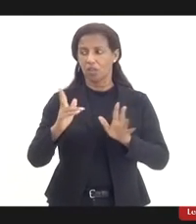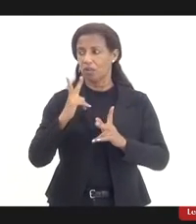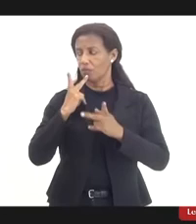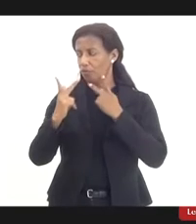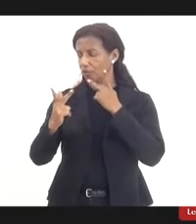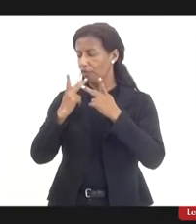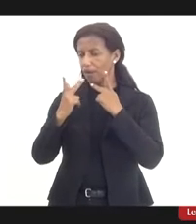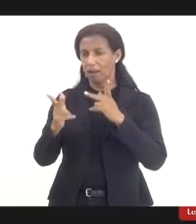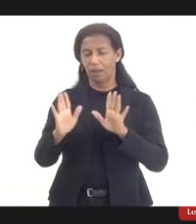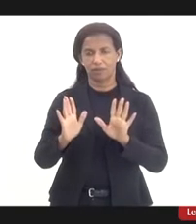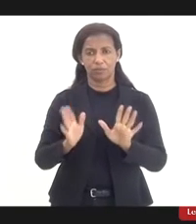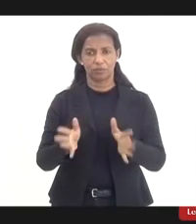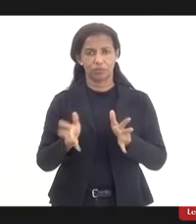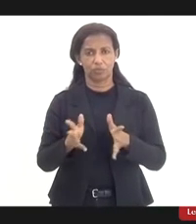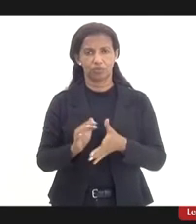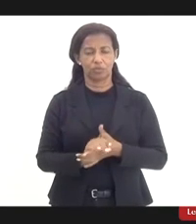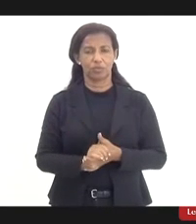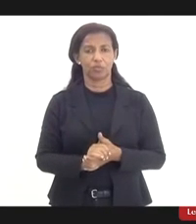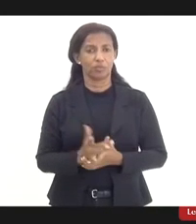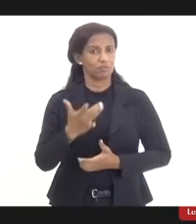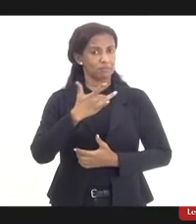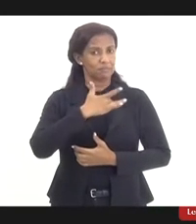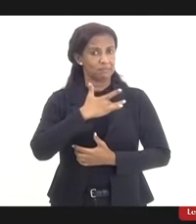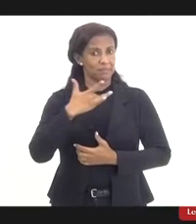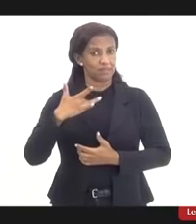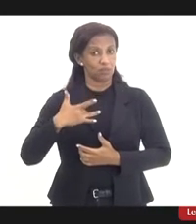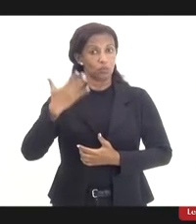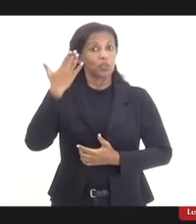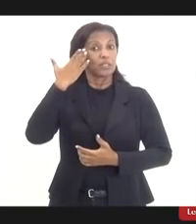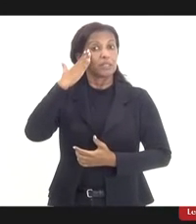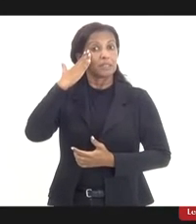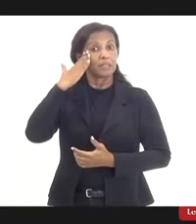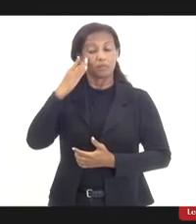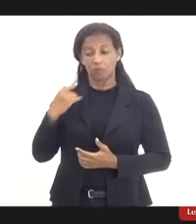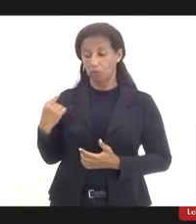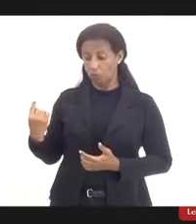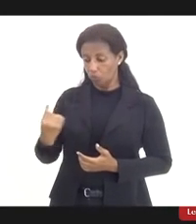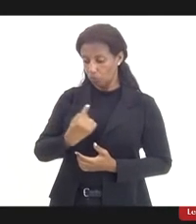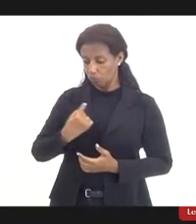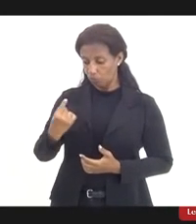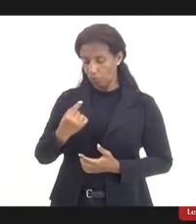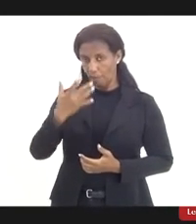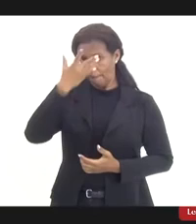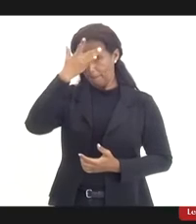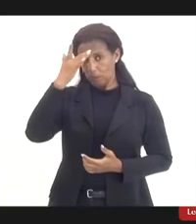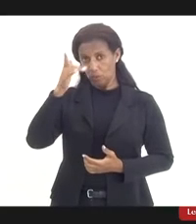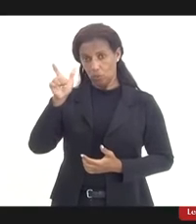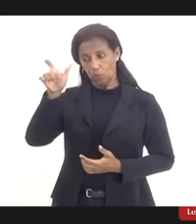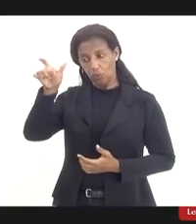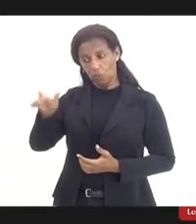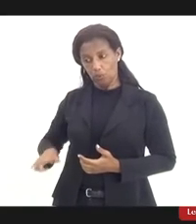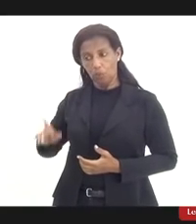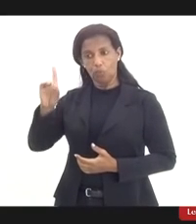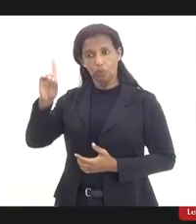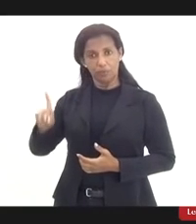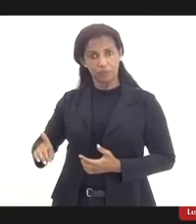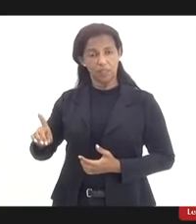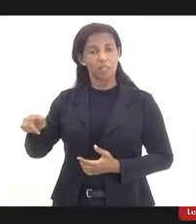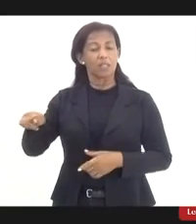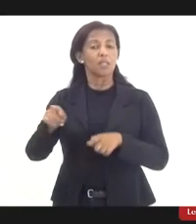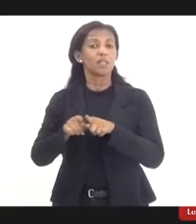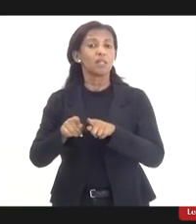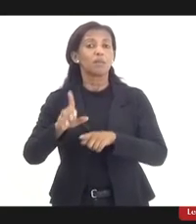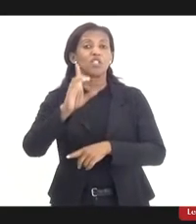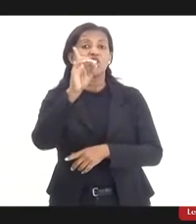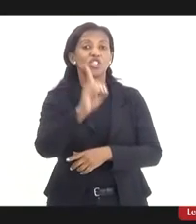da questão de saúde e entendimento nosso da pessoa com deficiência e o direito também da pessoa